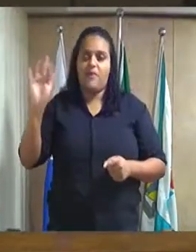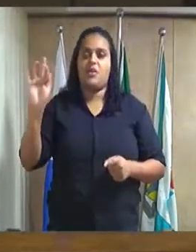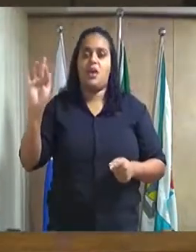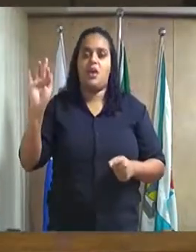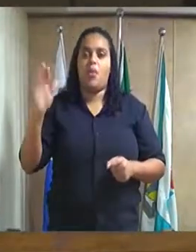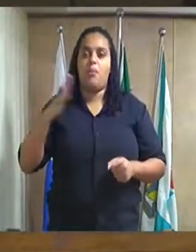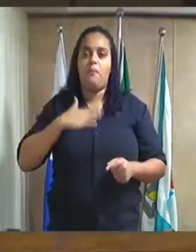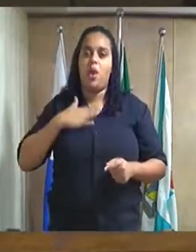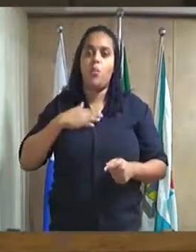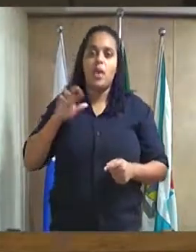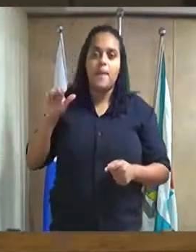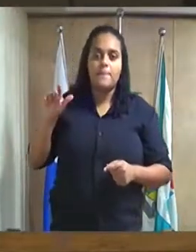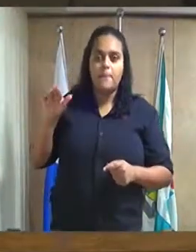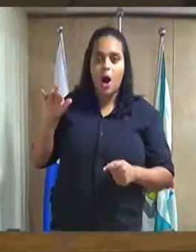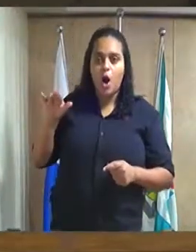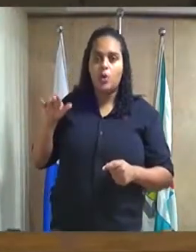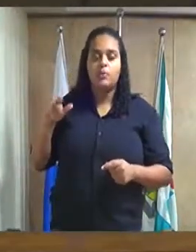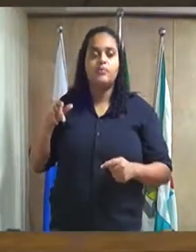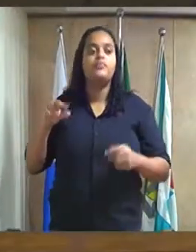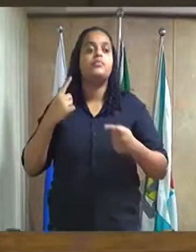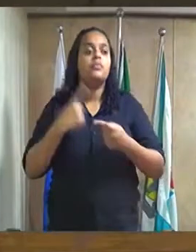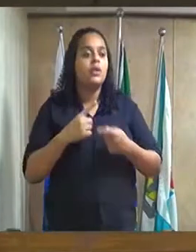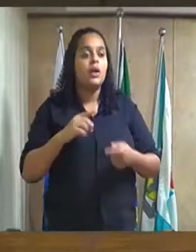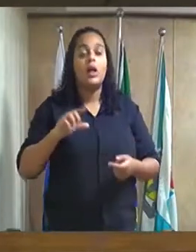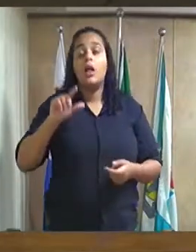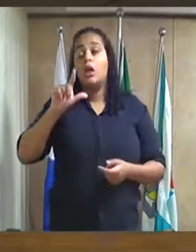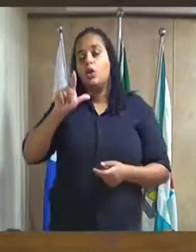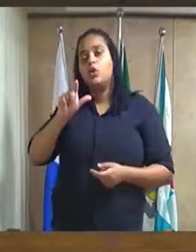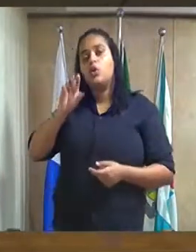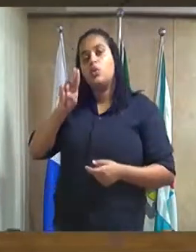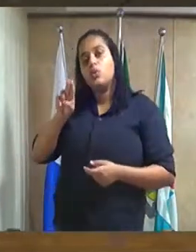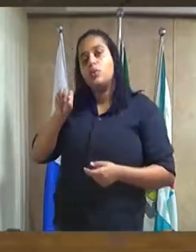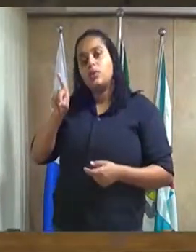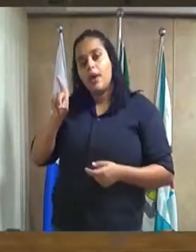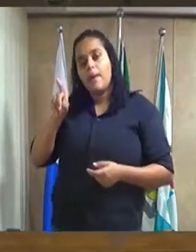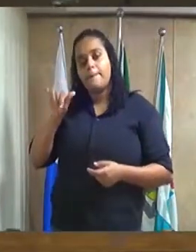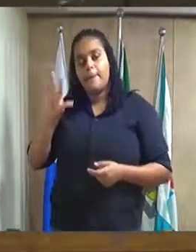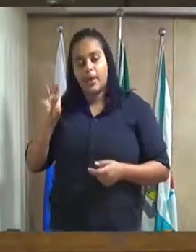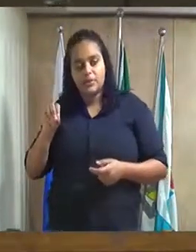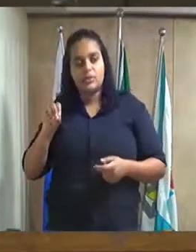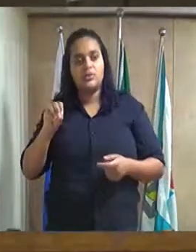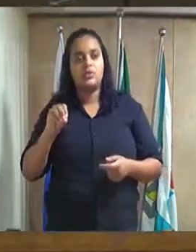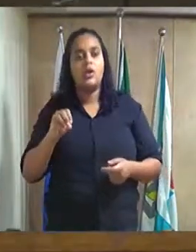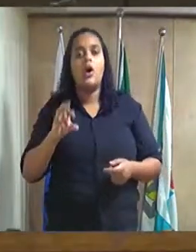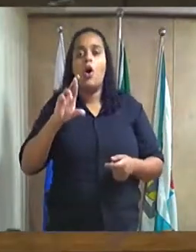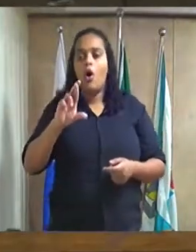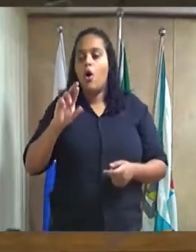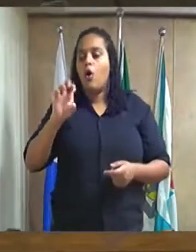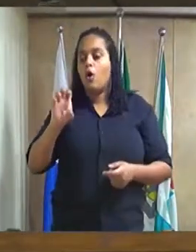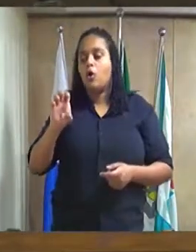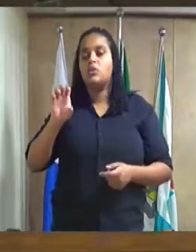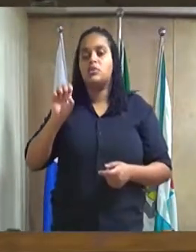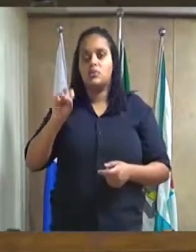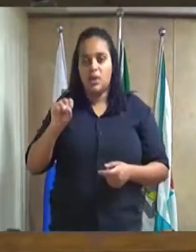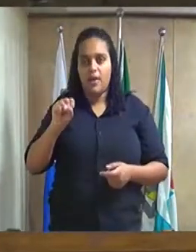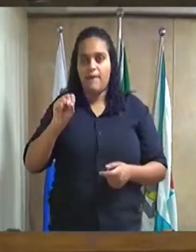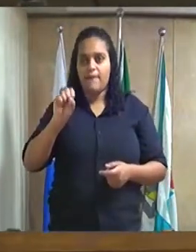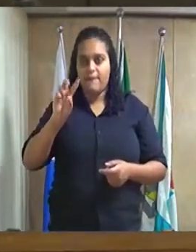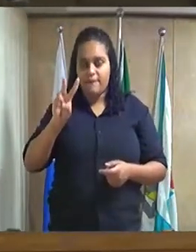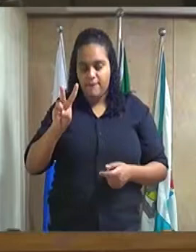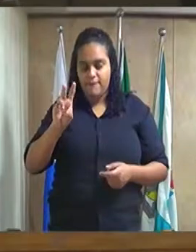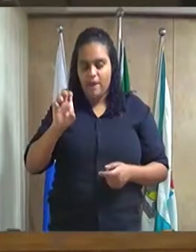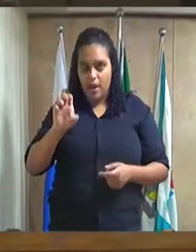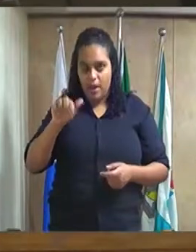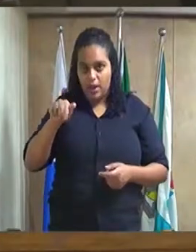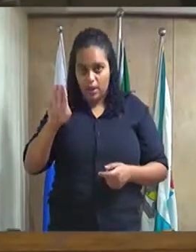primeira vez, o Gutenberg Reis, o Guti, e o meu irmão reeleito, o Rosenberg. O Rosenberg não foi a